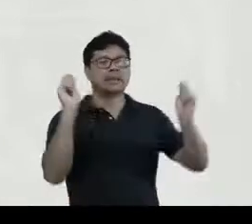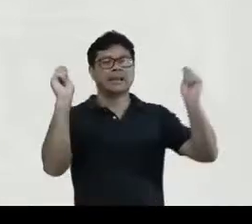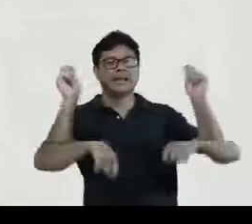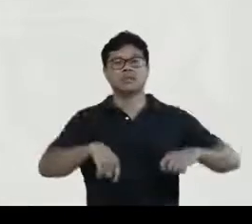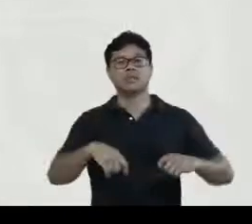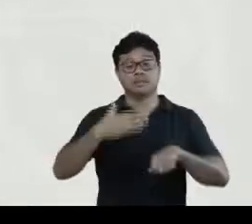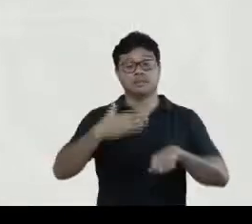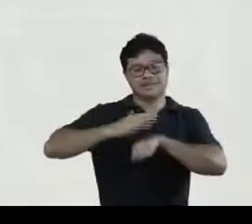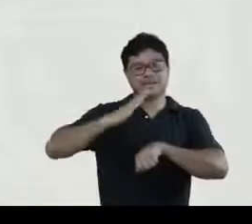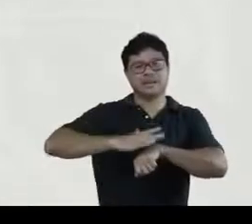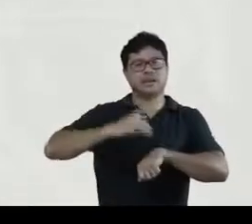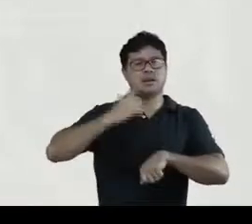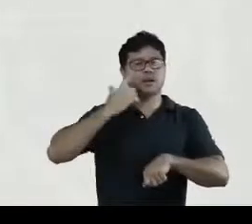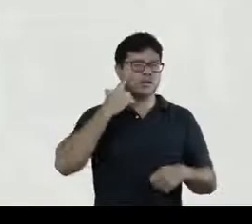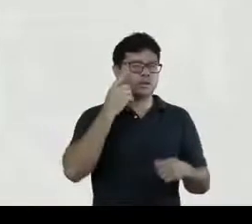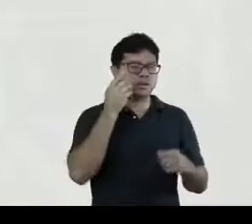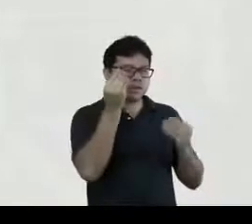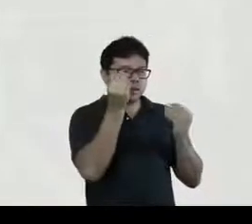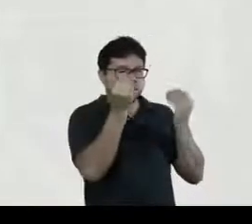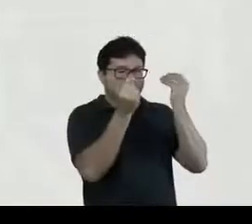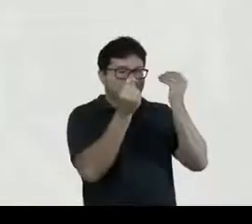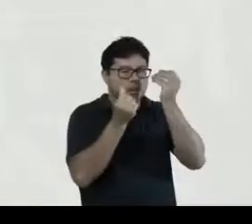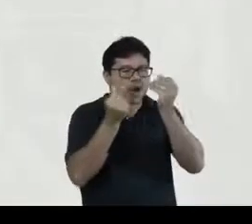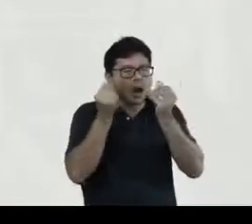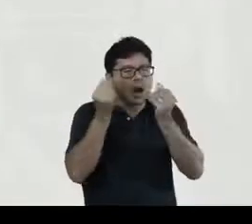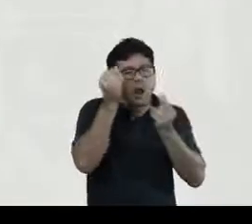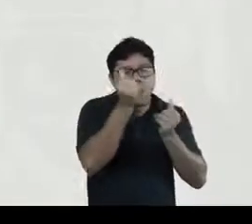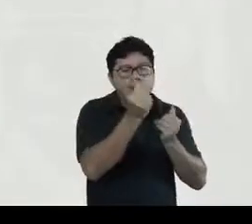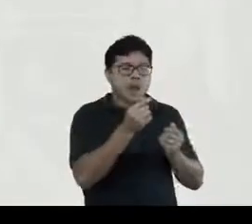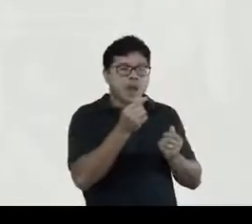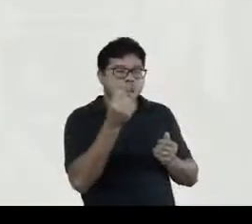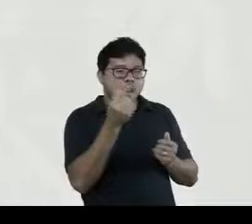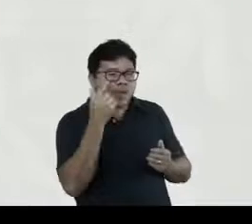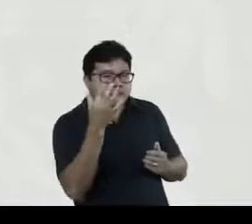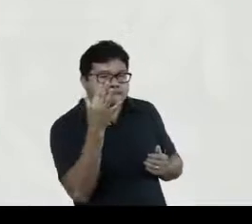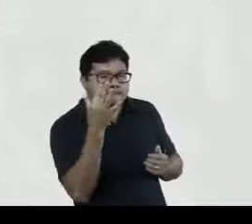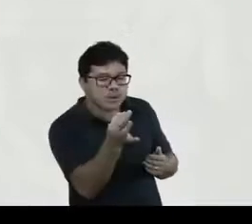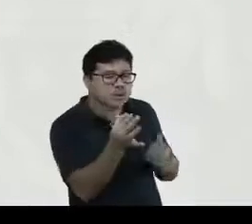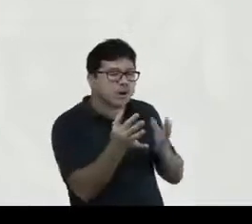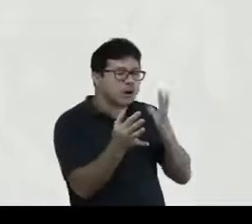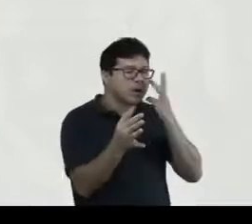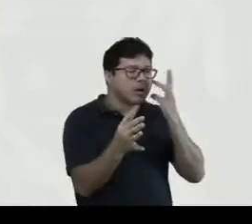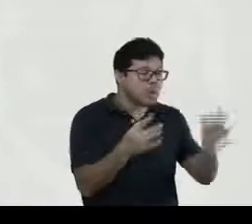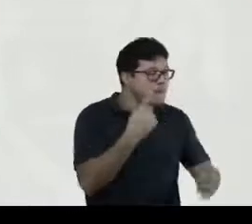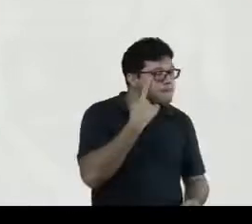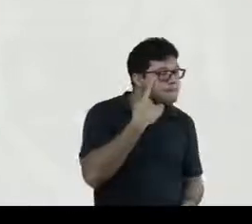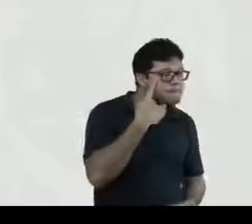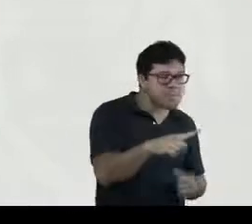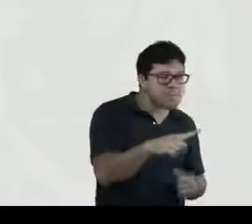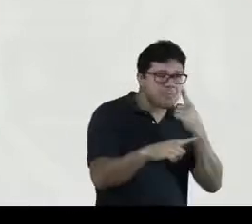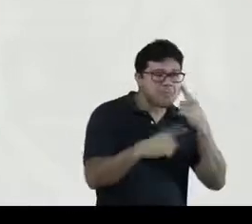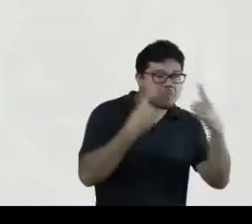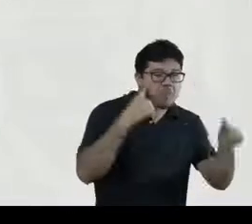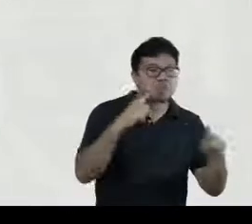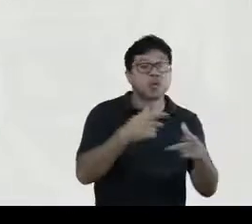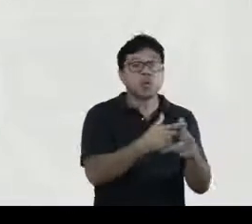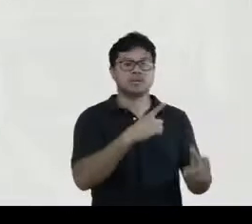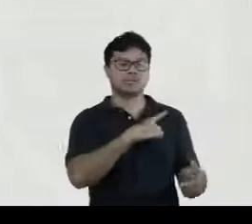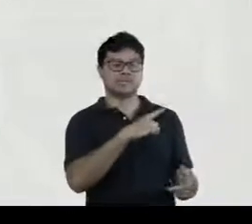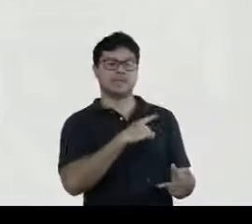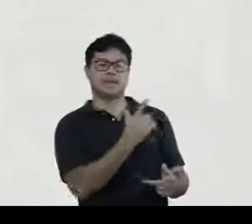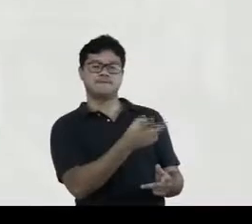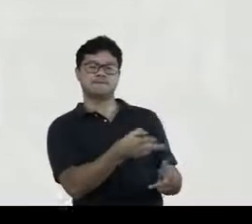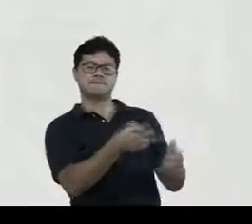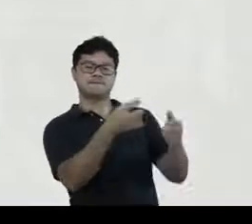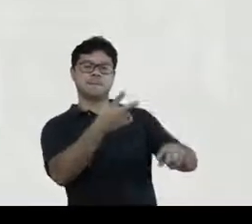sentido de treinar para perceber os rastros restos e vestígios que são deixados ou que estão